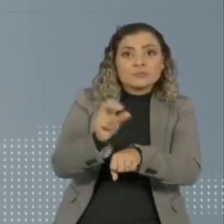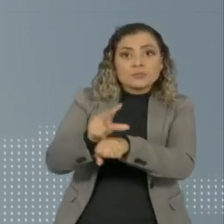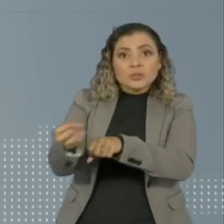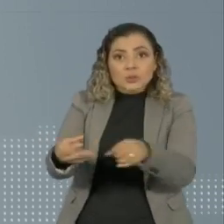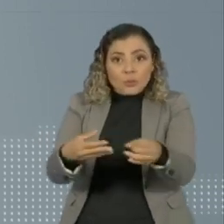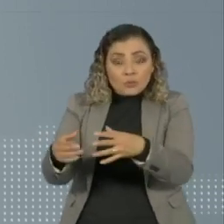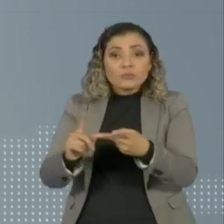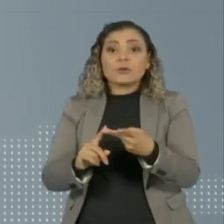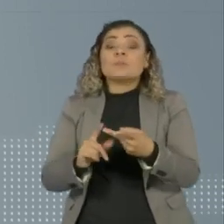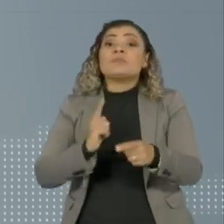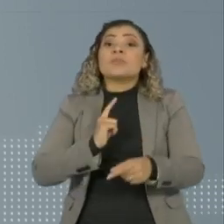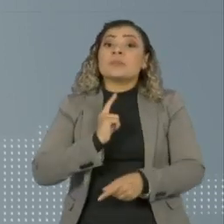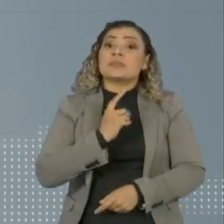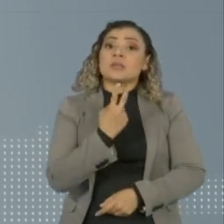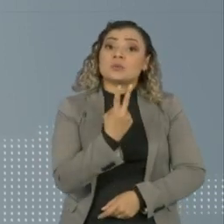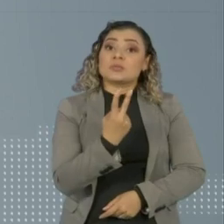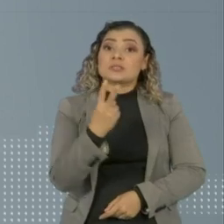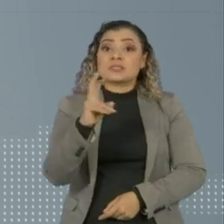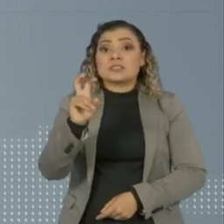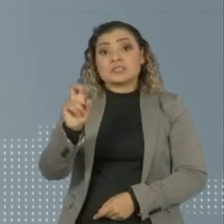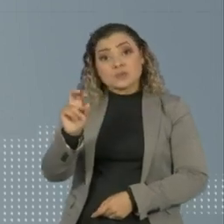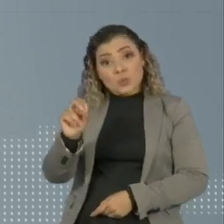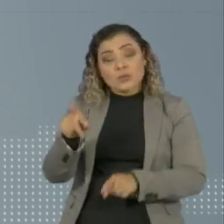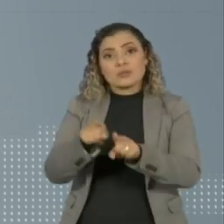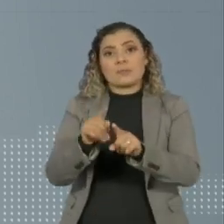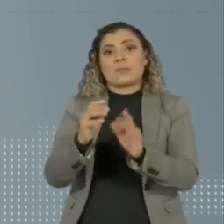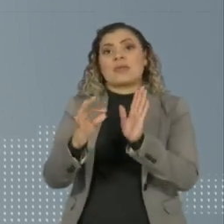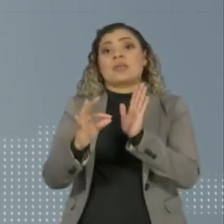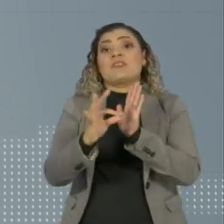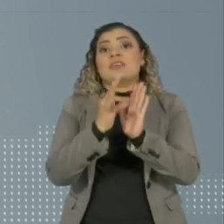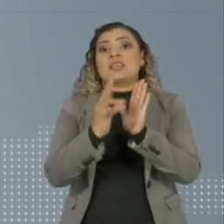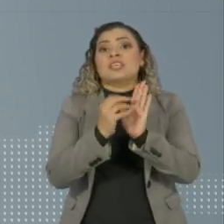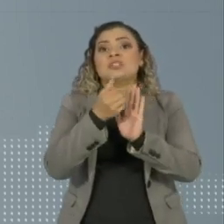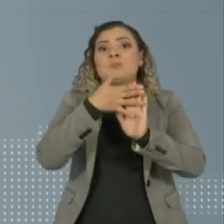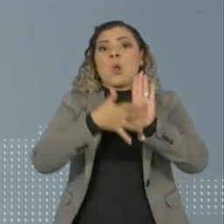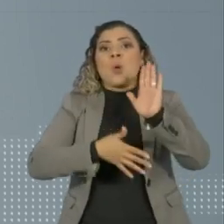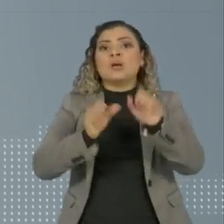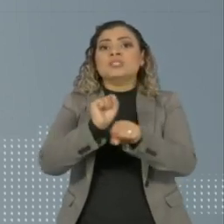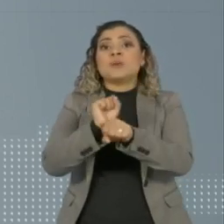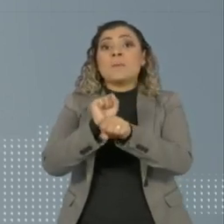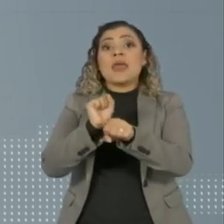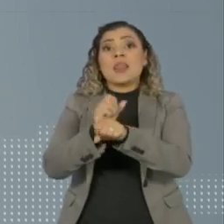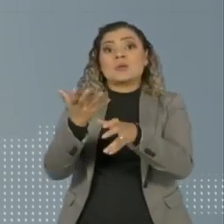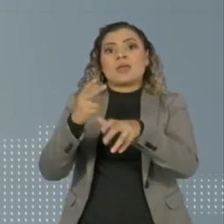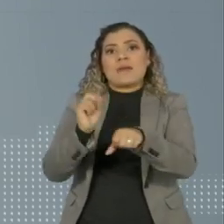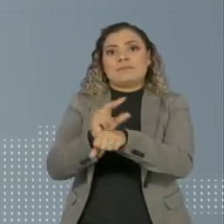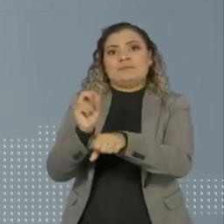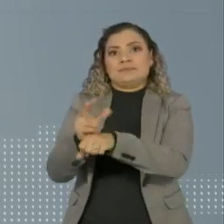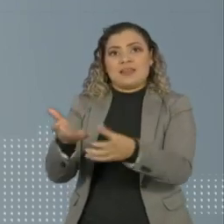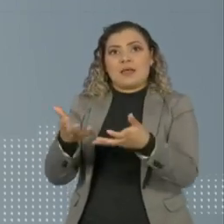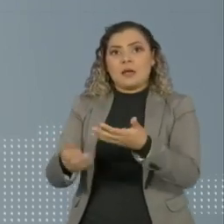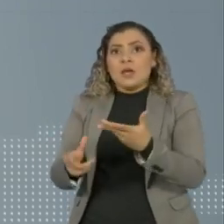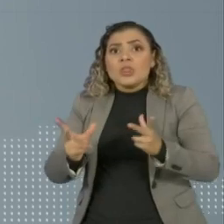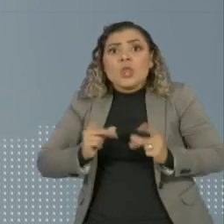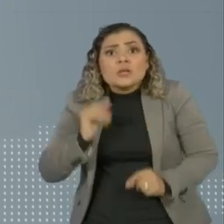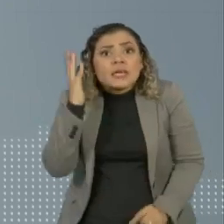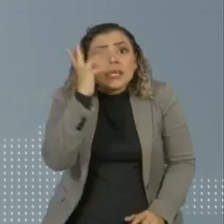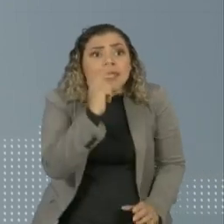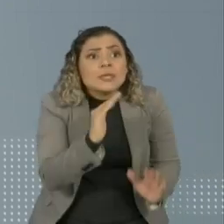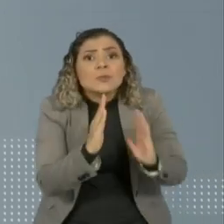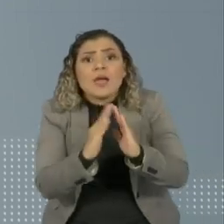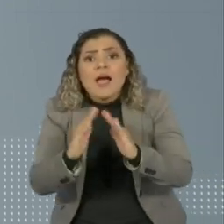gente tem mais de 250 na lista de espera para serem contemplados. Ai, que lindo!